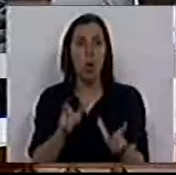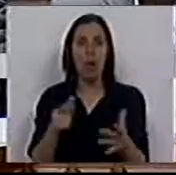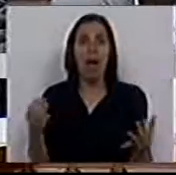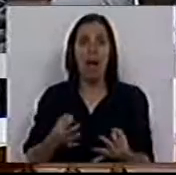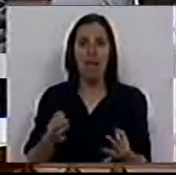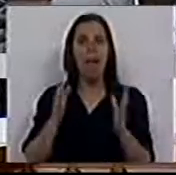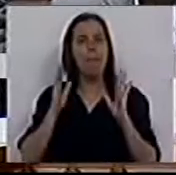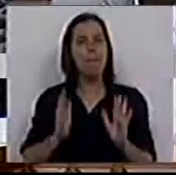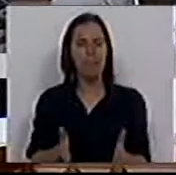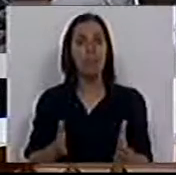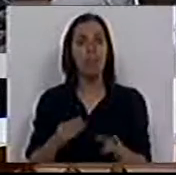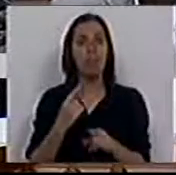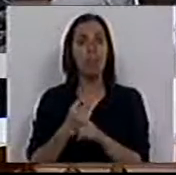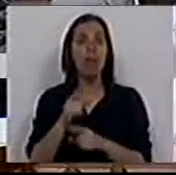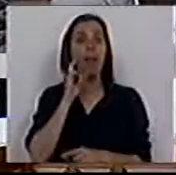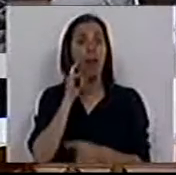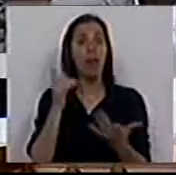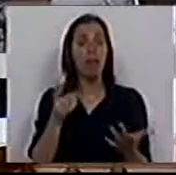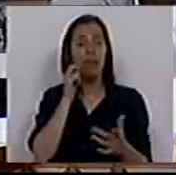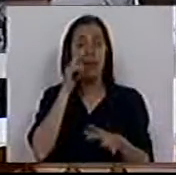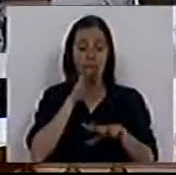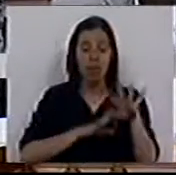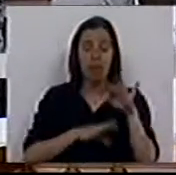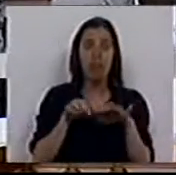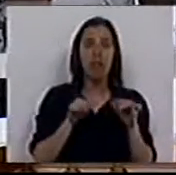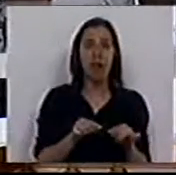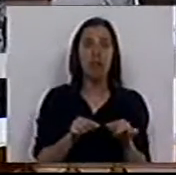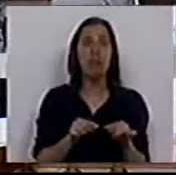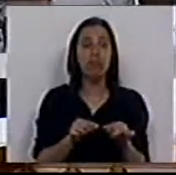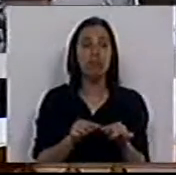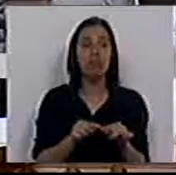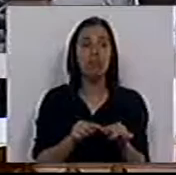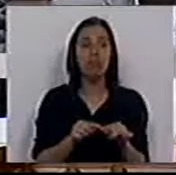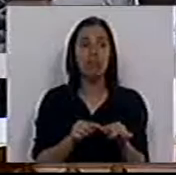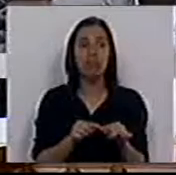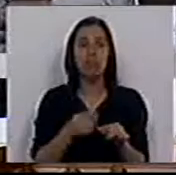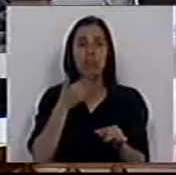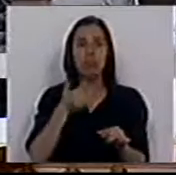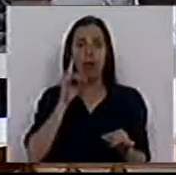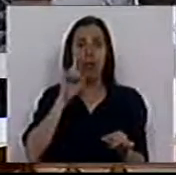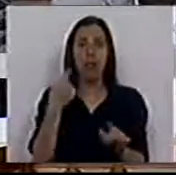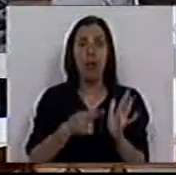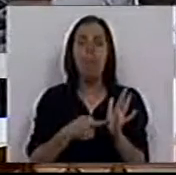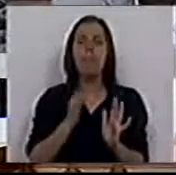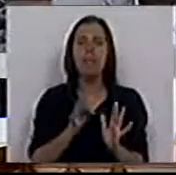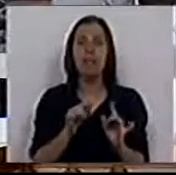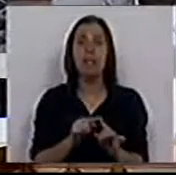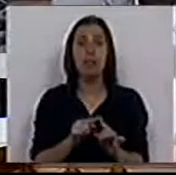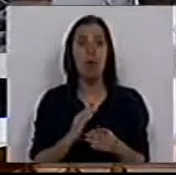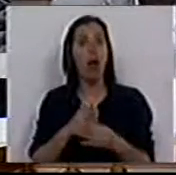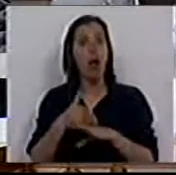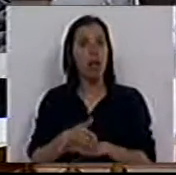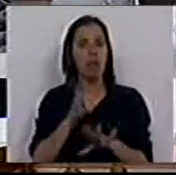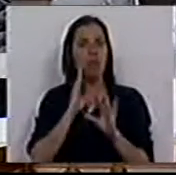seja assegurado é preciso também garantir que quem executa estas instalações seja tenha as habilitações necessárias, tenha